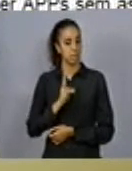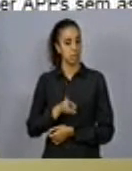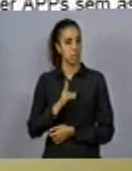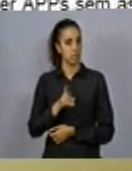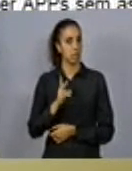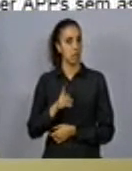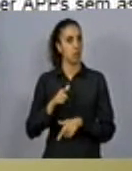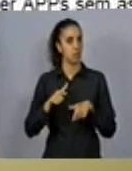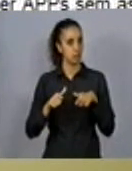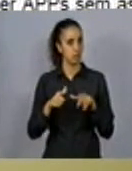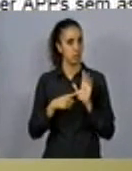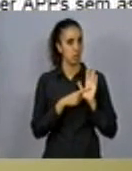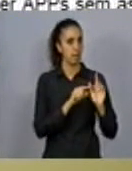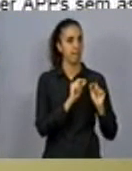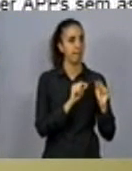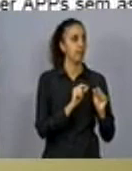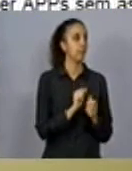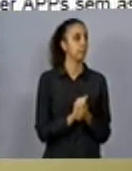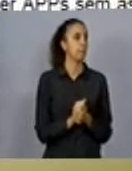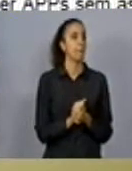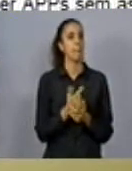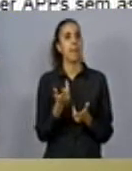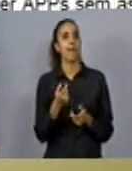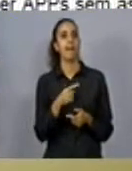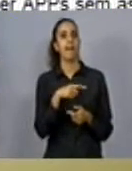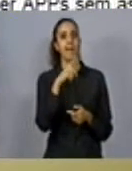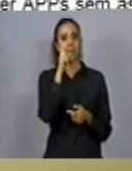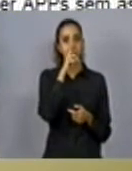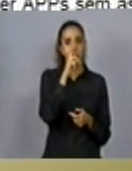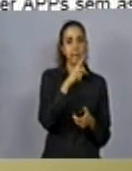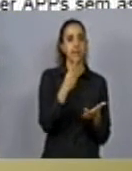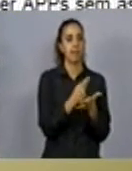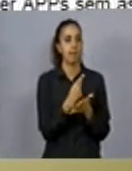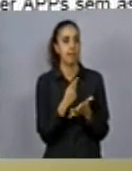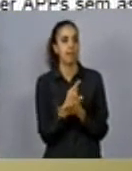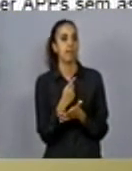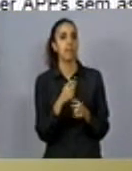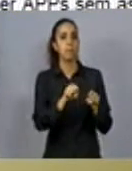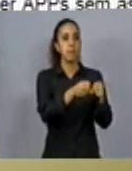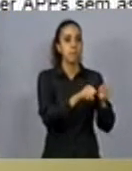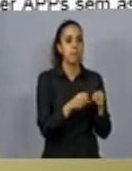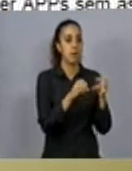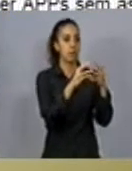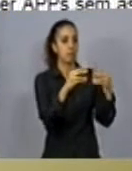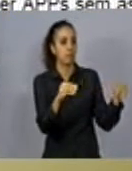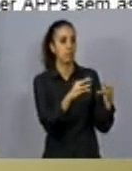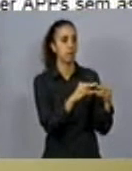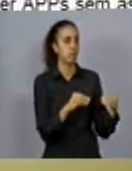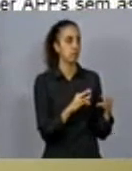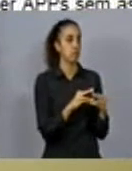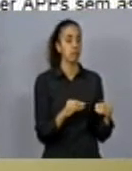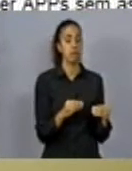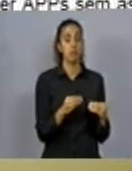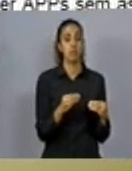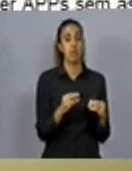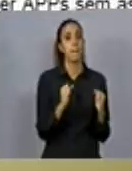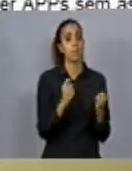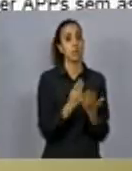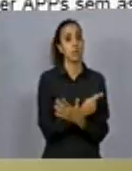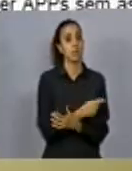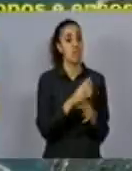destacadas aqui como lesivas, como causadoras de degradação, vão criar essa degradação em caráter permanente.